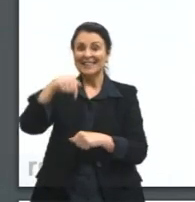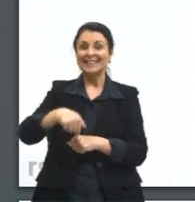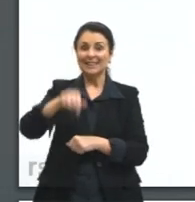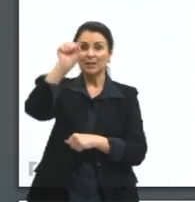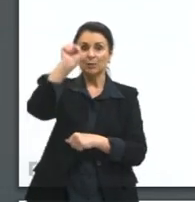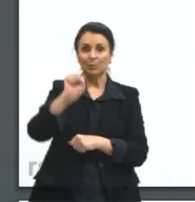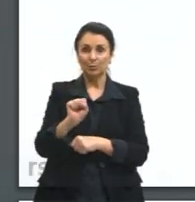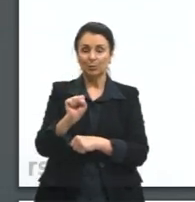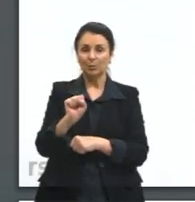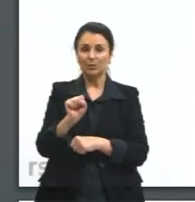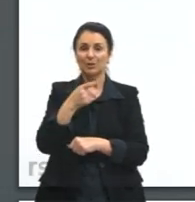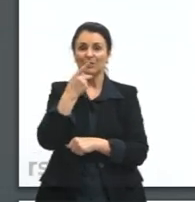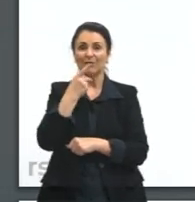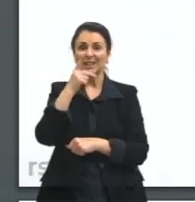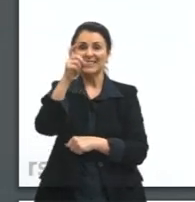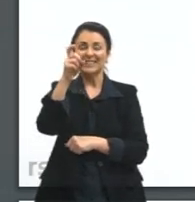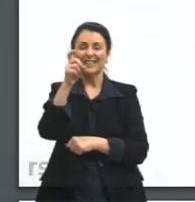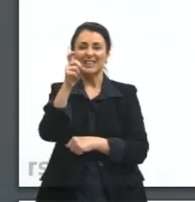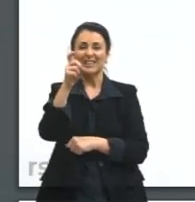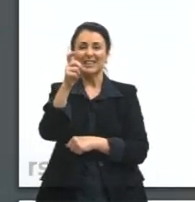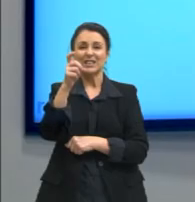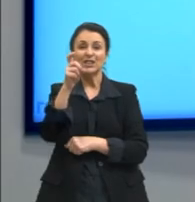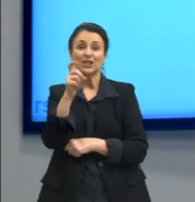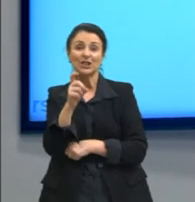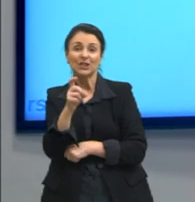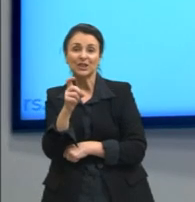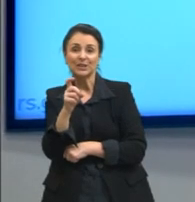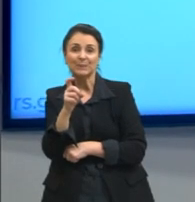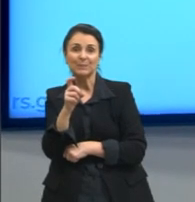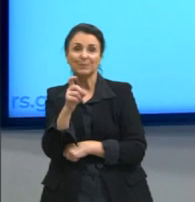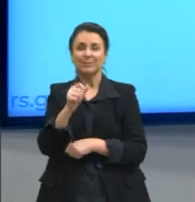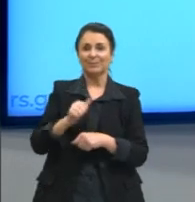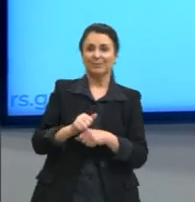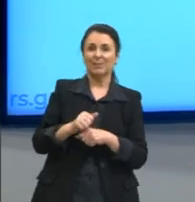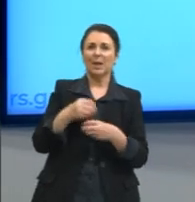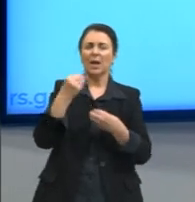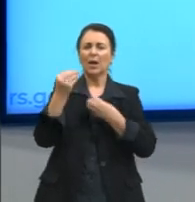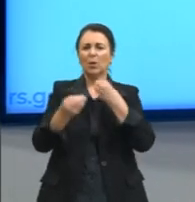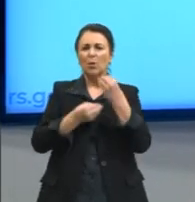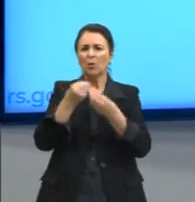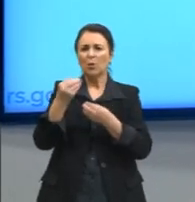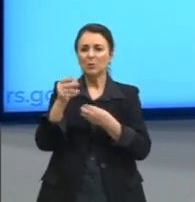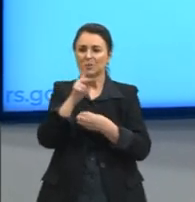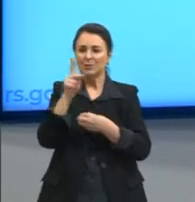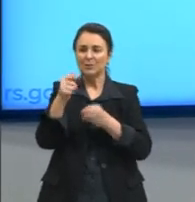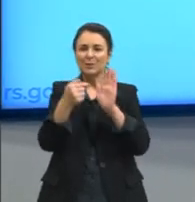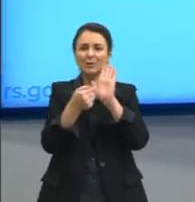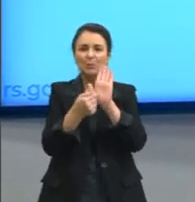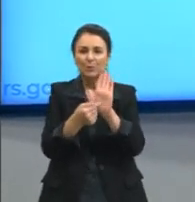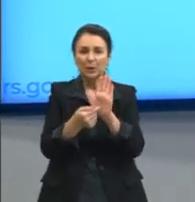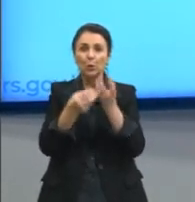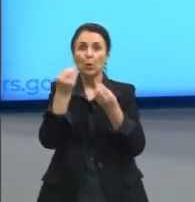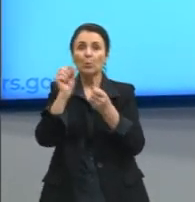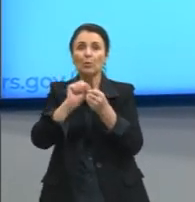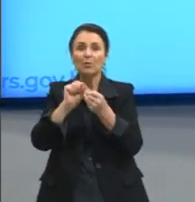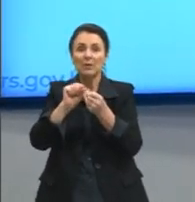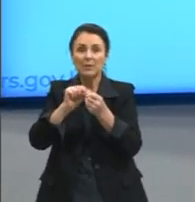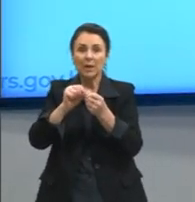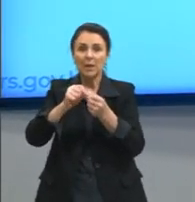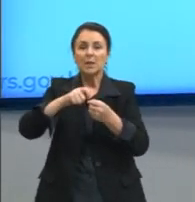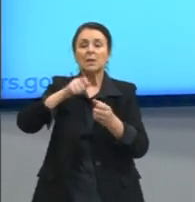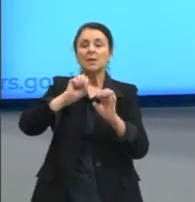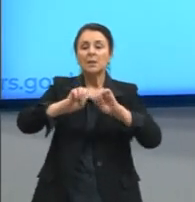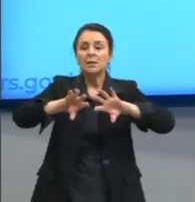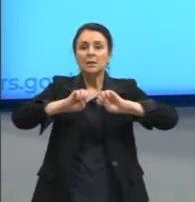de X, né? Aqui no cantinho a gente tem um X. É quase como se eu estivesse dando para vocês uma receita de bolo. Uma